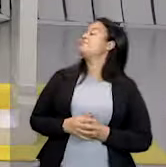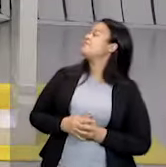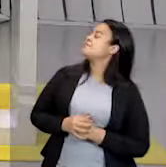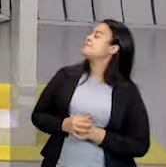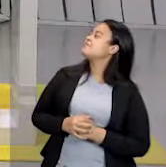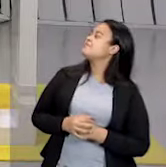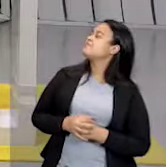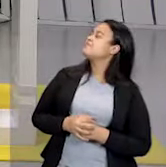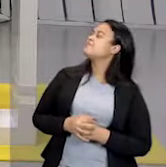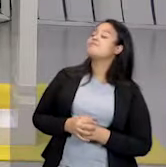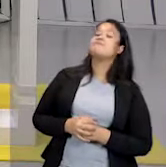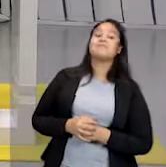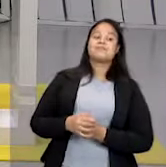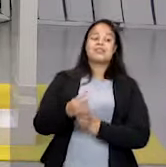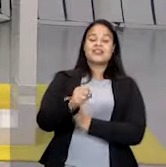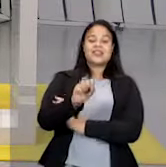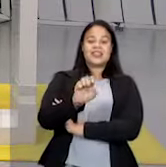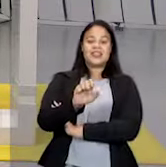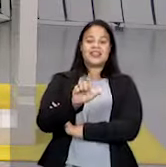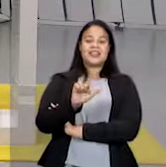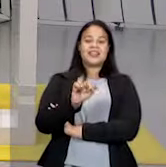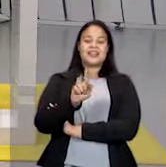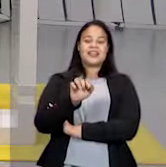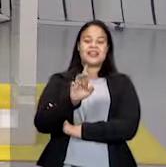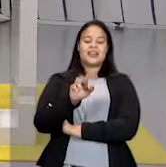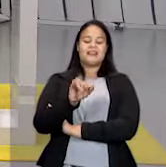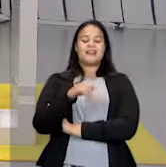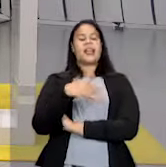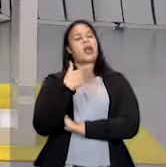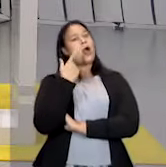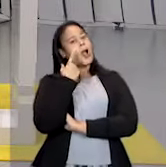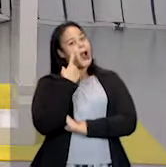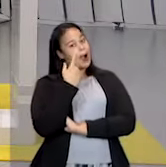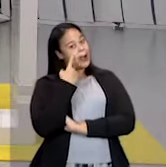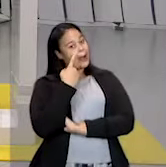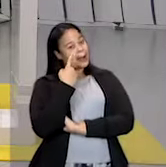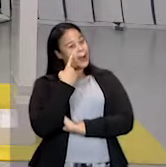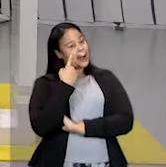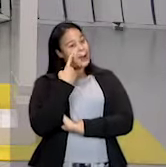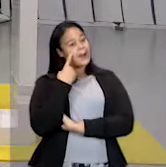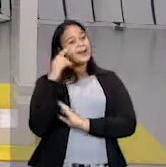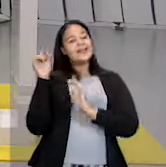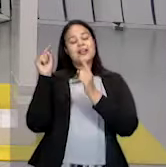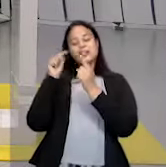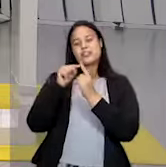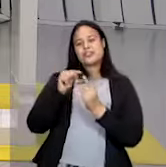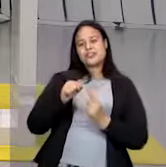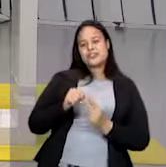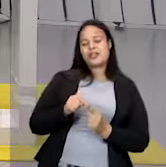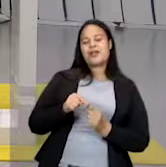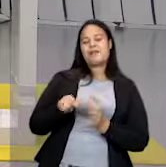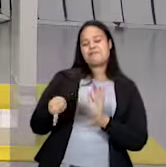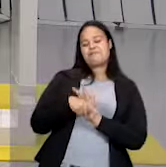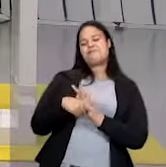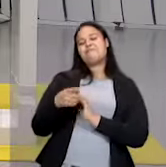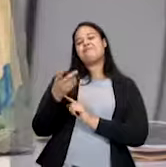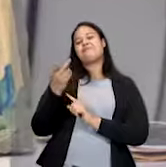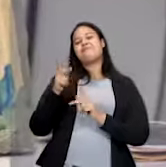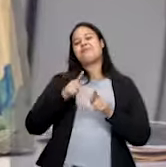serigrafia. Oh, gente! Olha, muito típico de professor de arte.